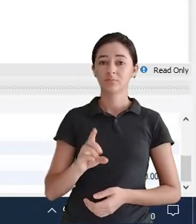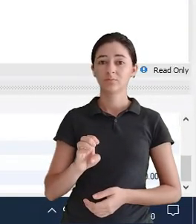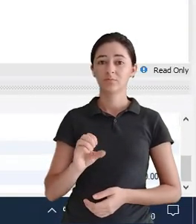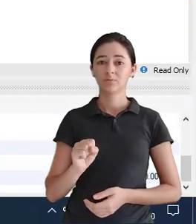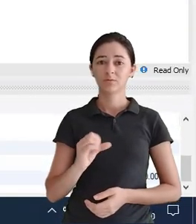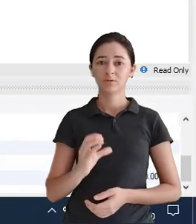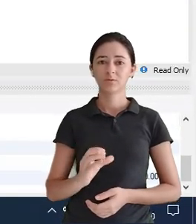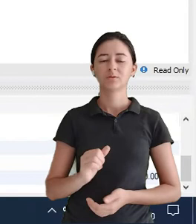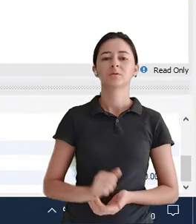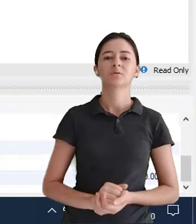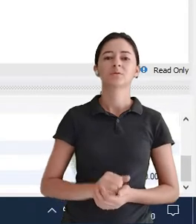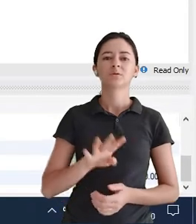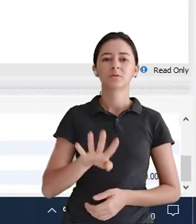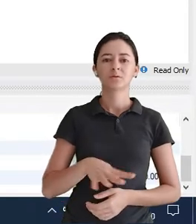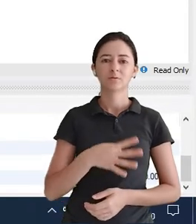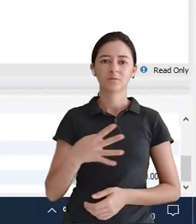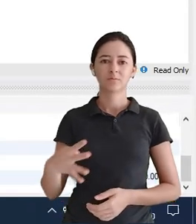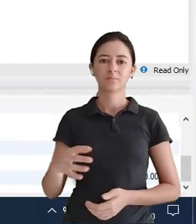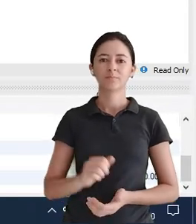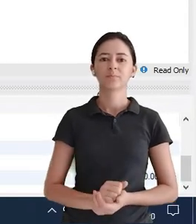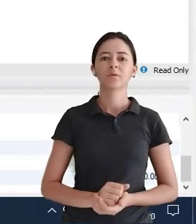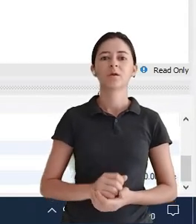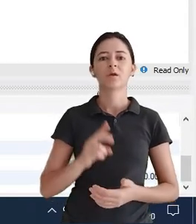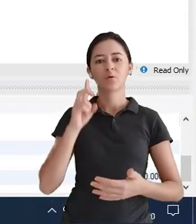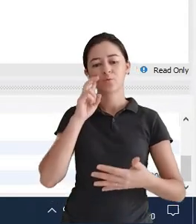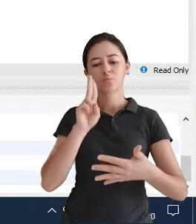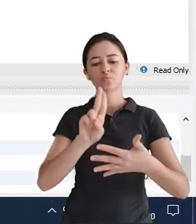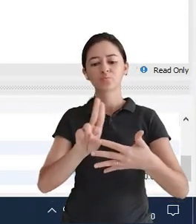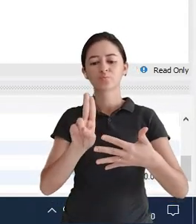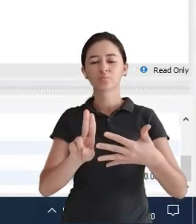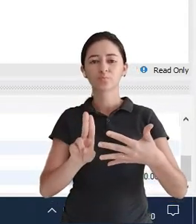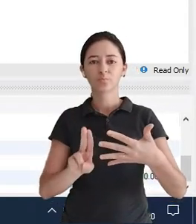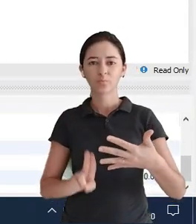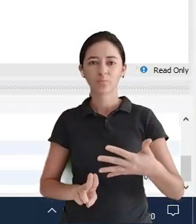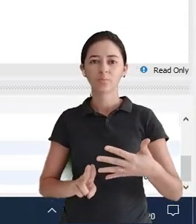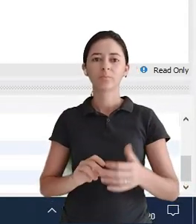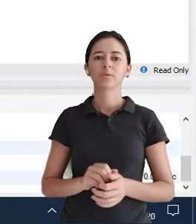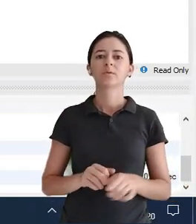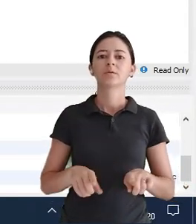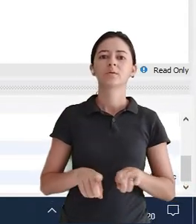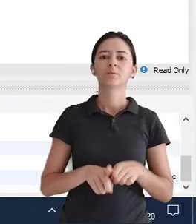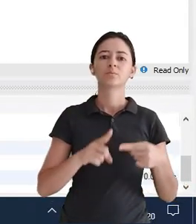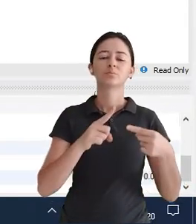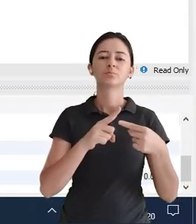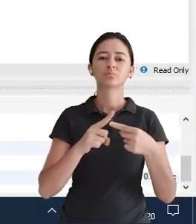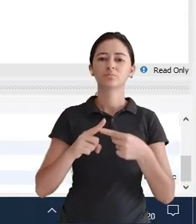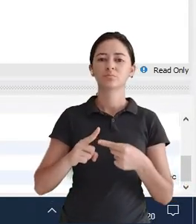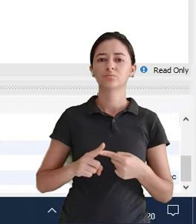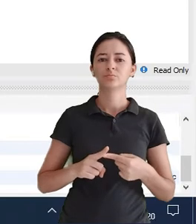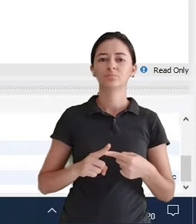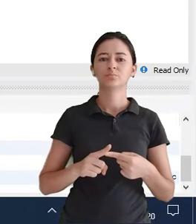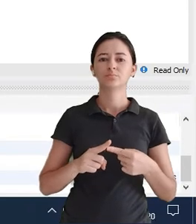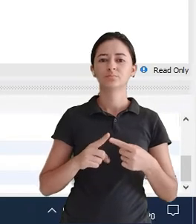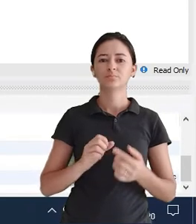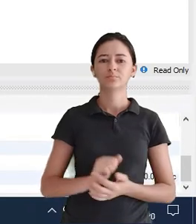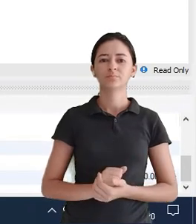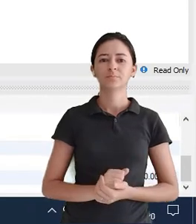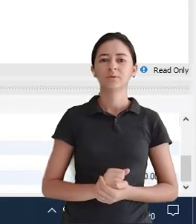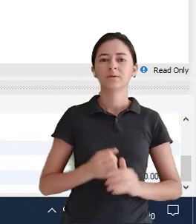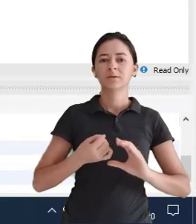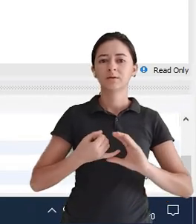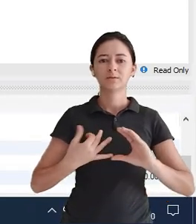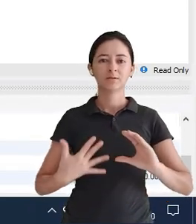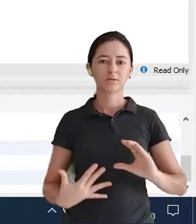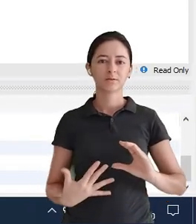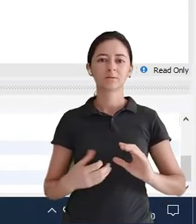Dá um desk Na tabela Ela vai aparecer aqui O nome dos atributos E o tipo de dado Do atributo Tá